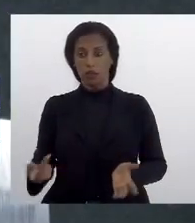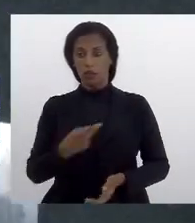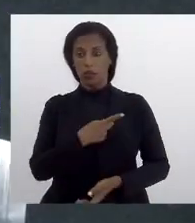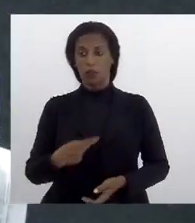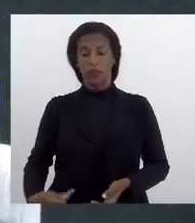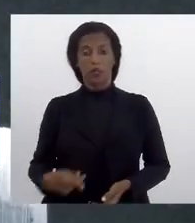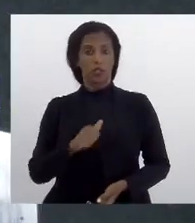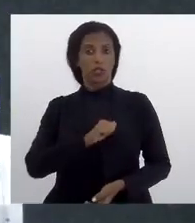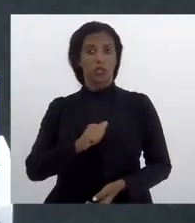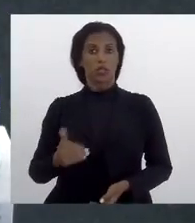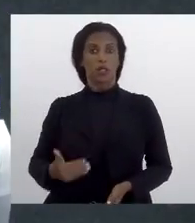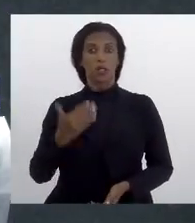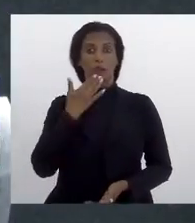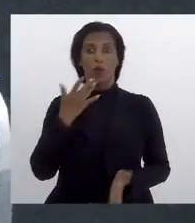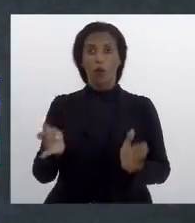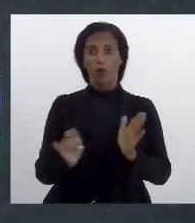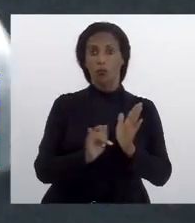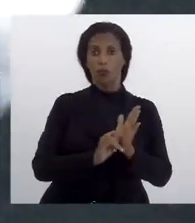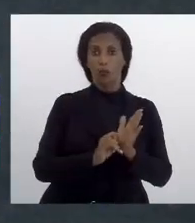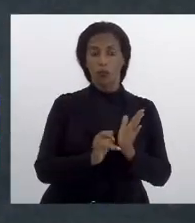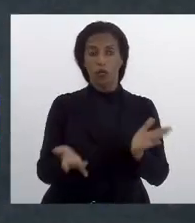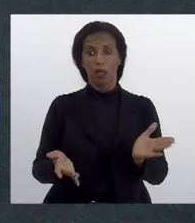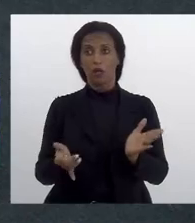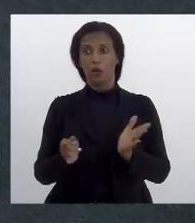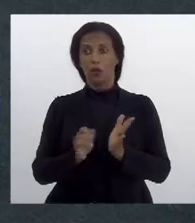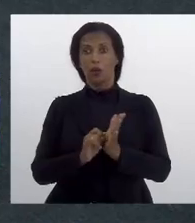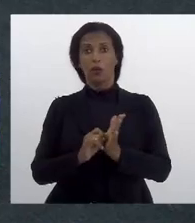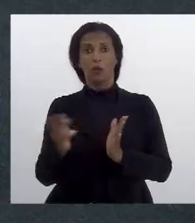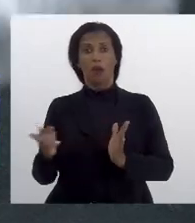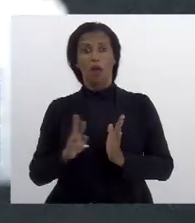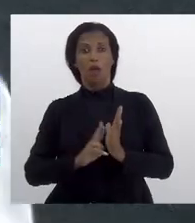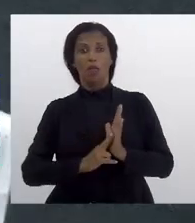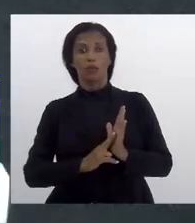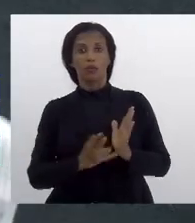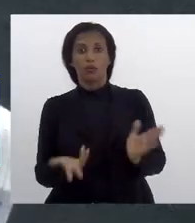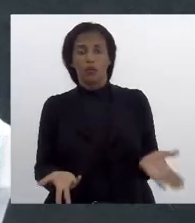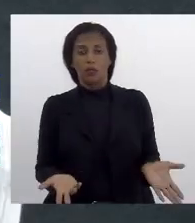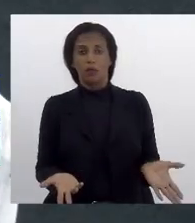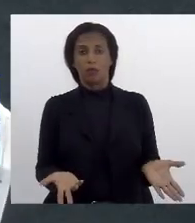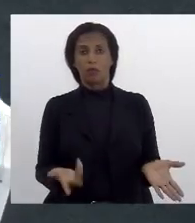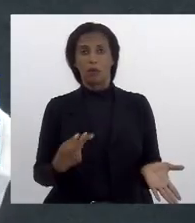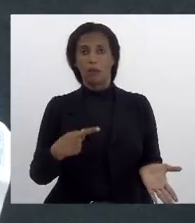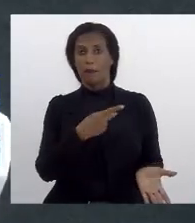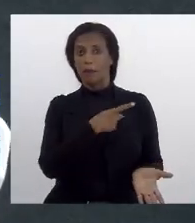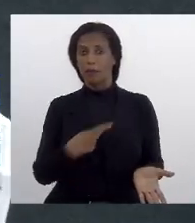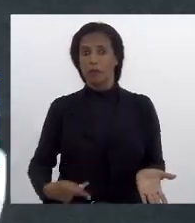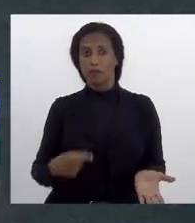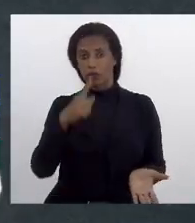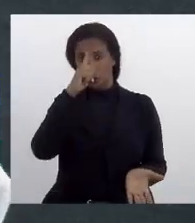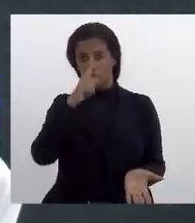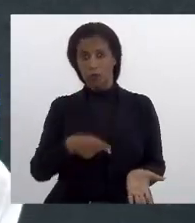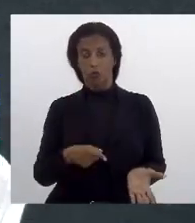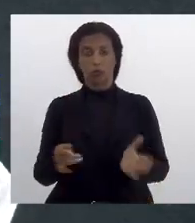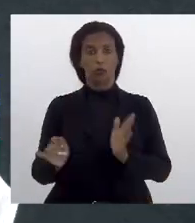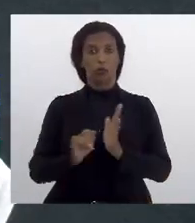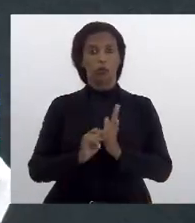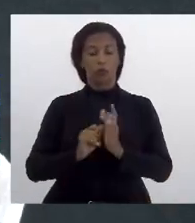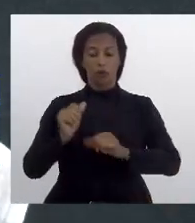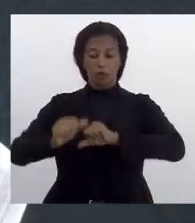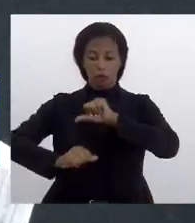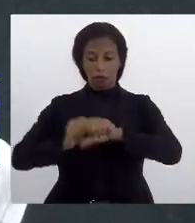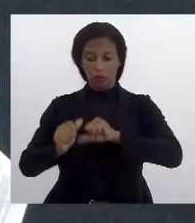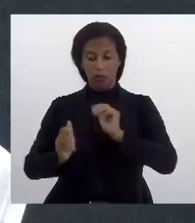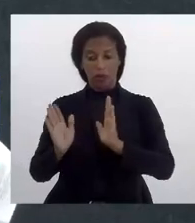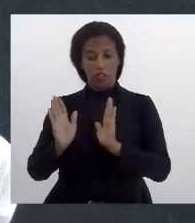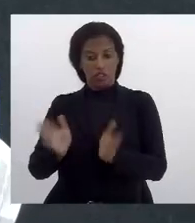presidente Edaciliano mandou que fosse publicado publicado o projeto de resolução o presidente mandou publicar para poder transformar